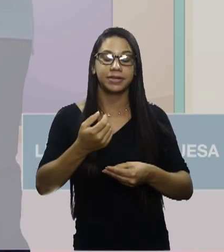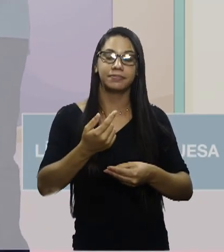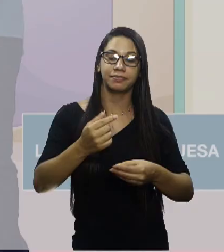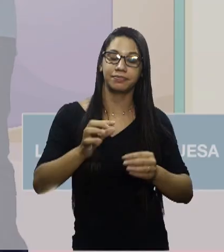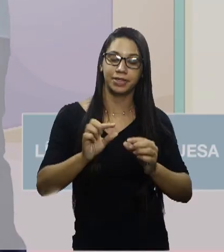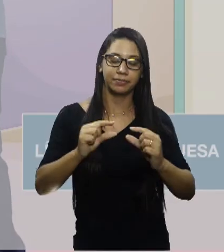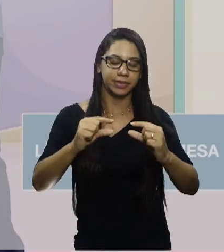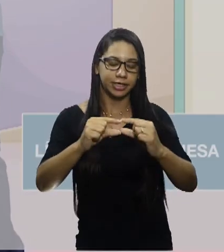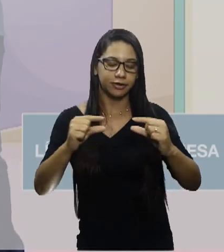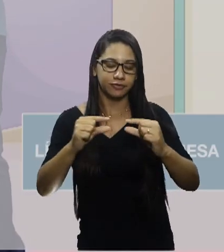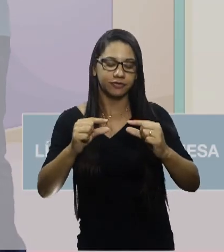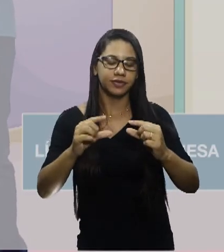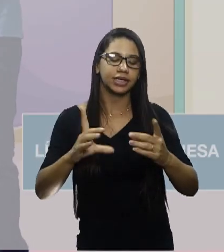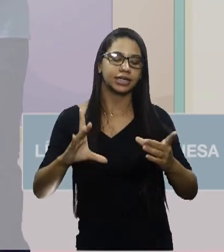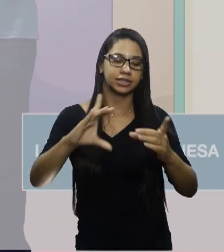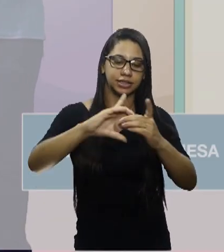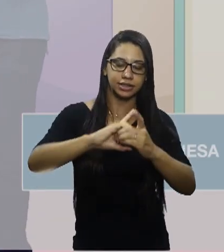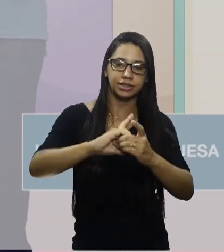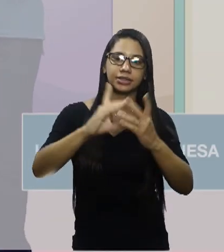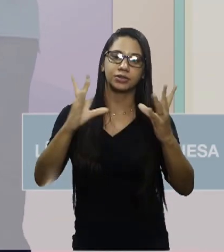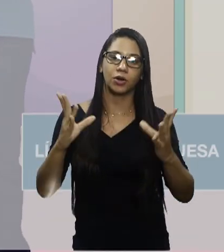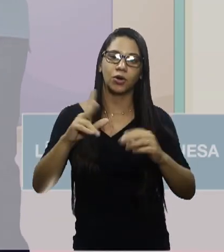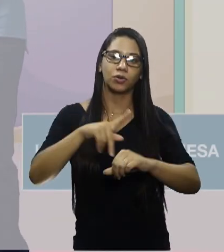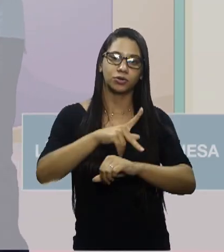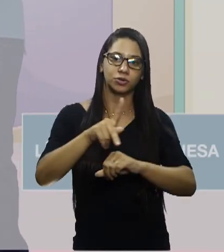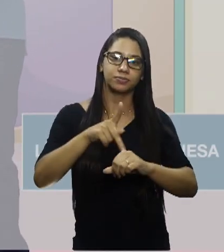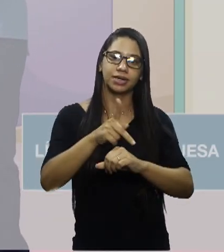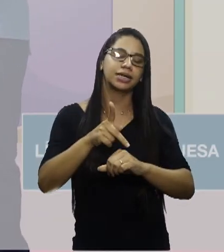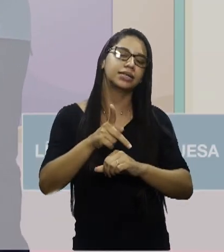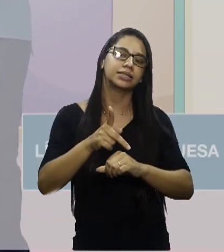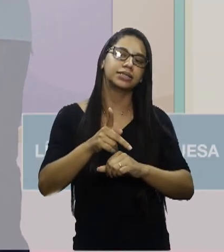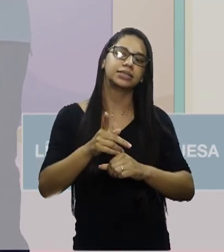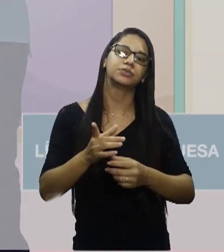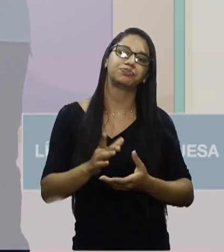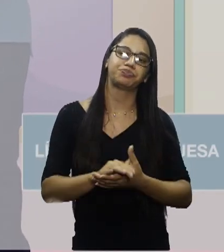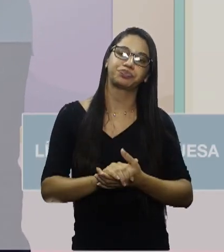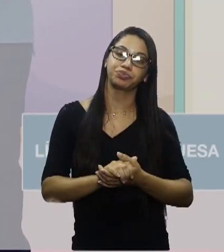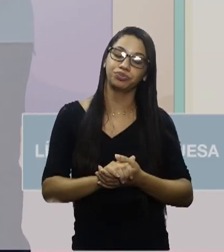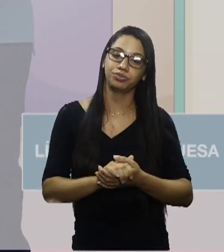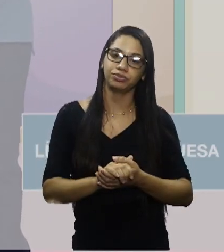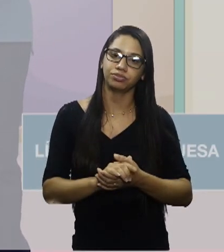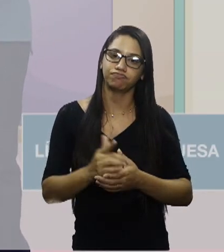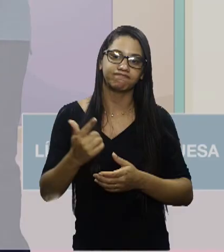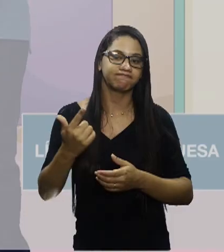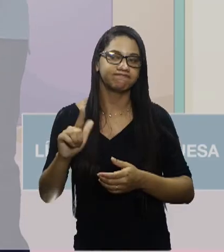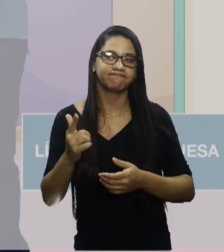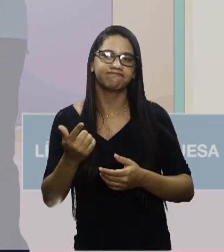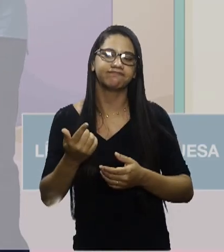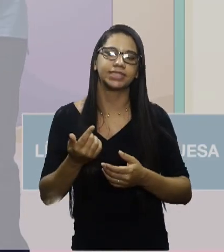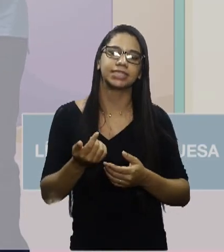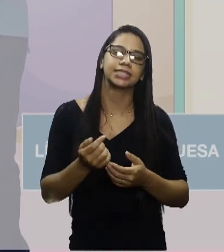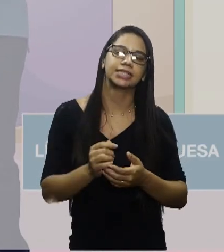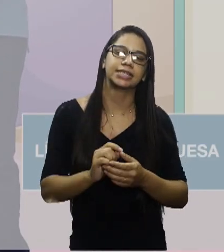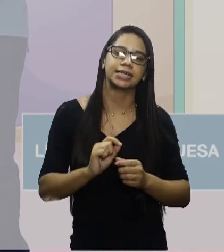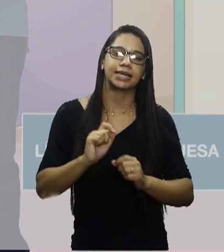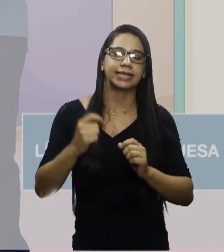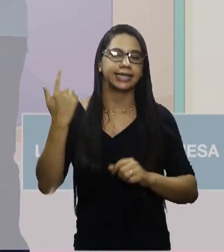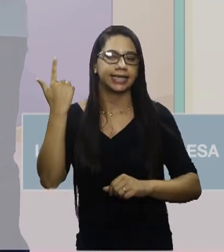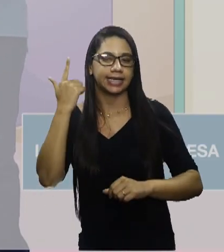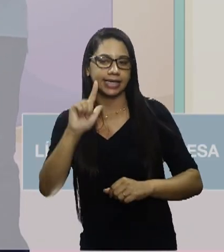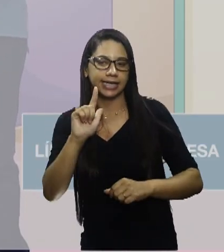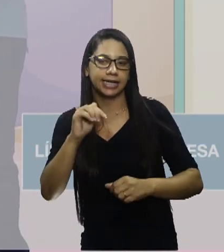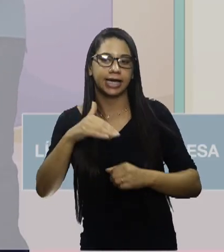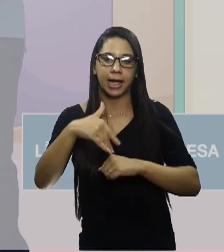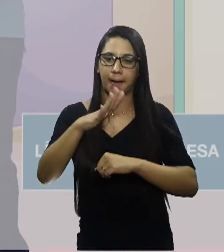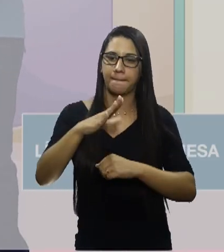democrático. Visto que os países não democráticos não têm eleição e, logo, não têm essa questão de quem ganha mais voto ou não.